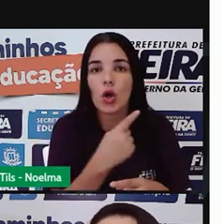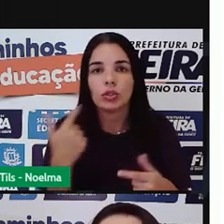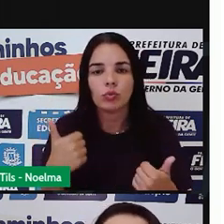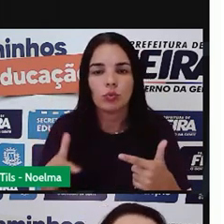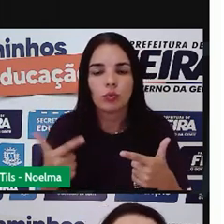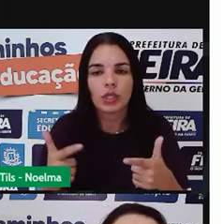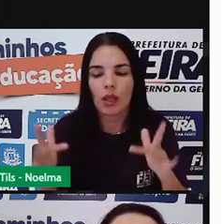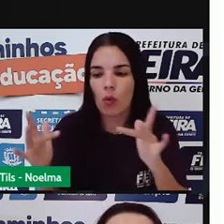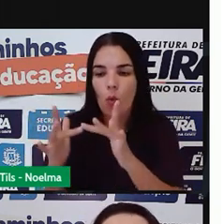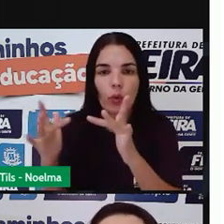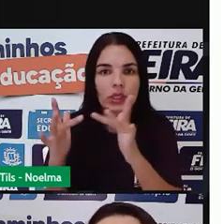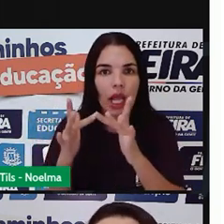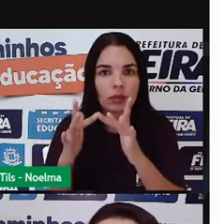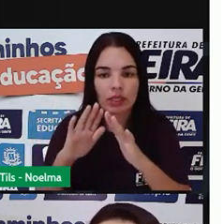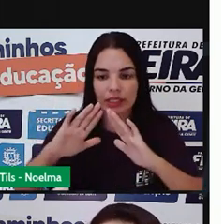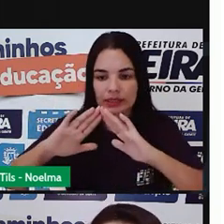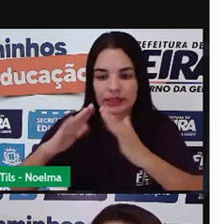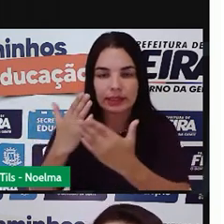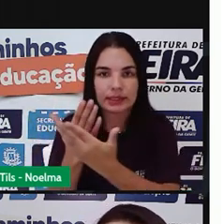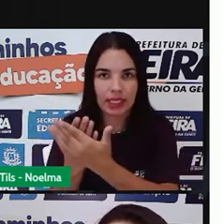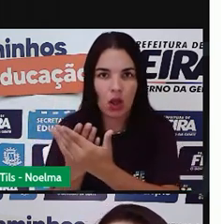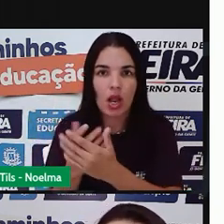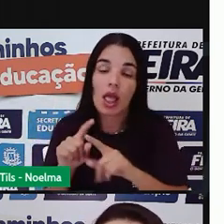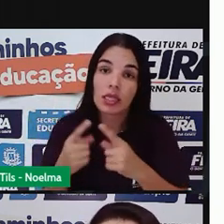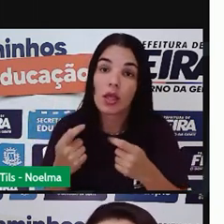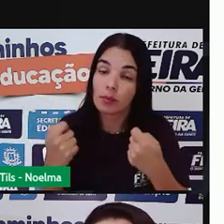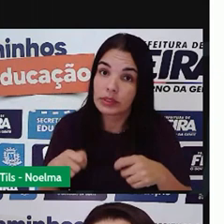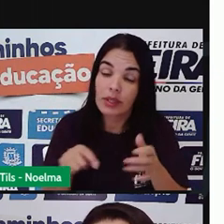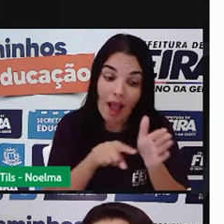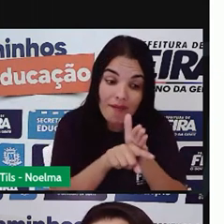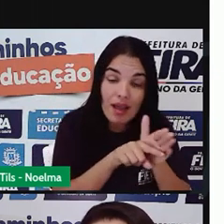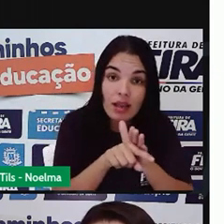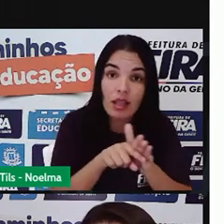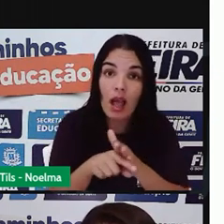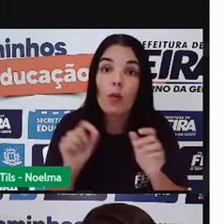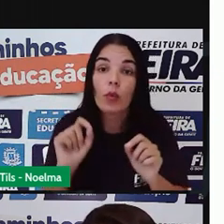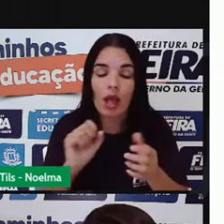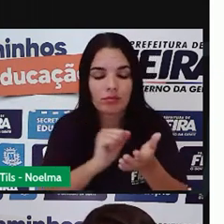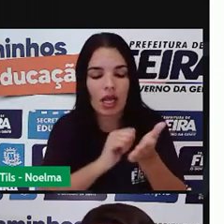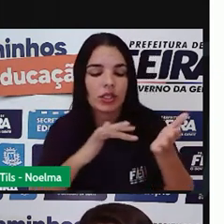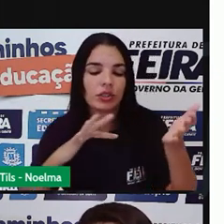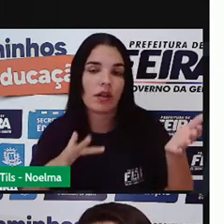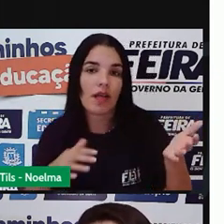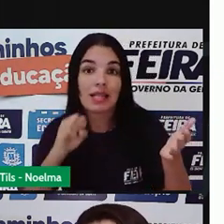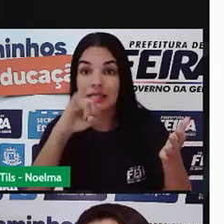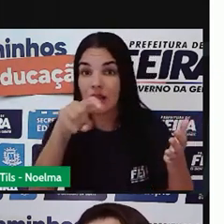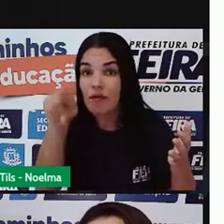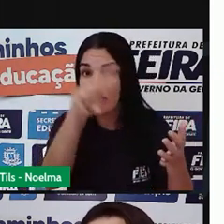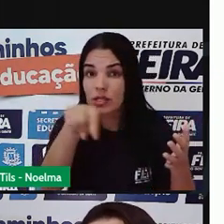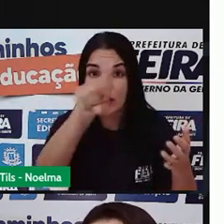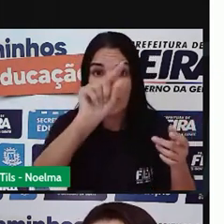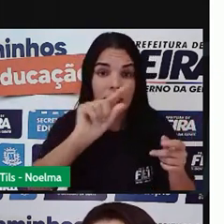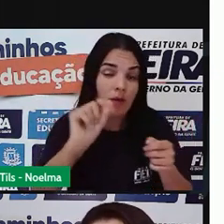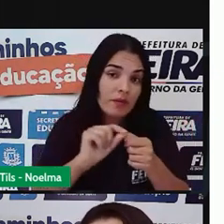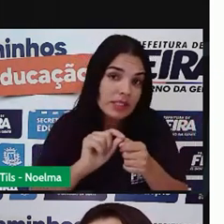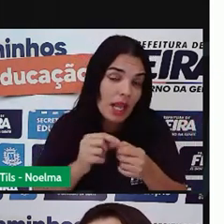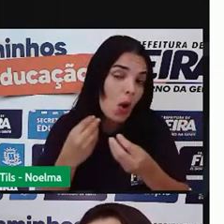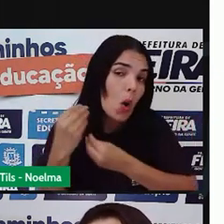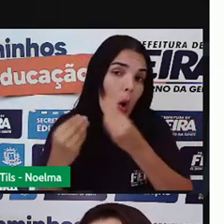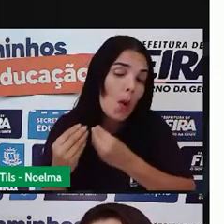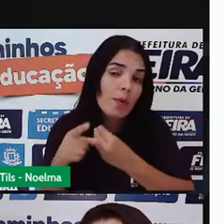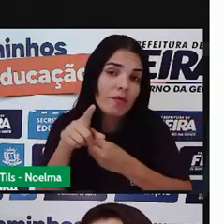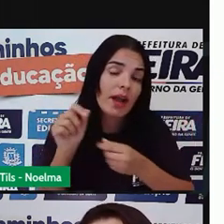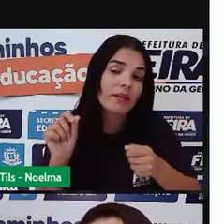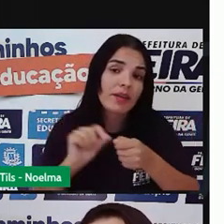direto com vocês vocês vão ser avaliados a partir dessa atividade e se vocês não realizarem essa atividade não tem como vocês serem